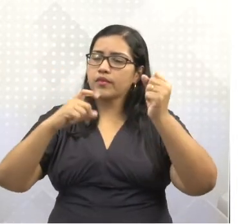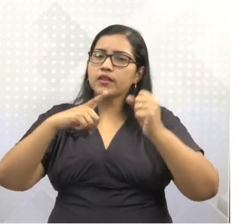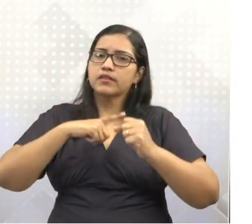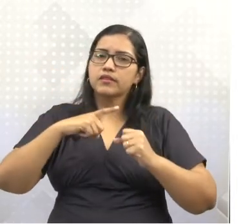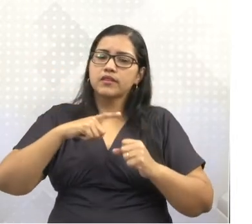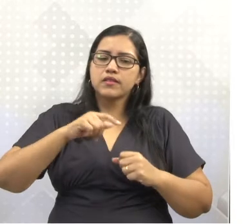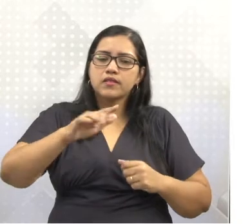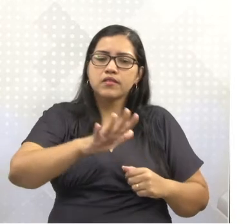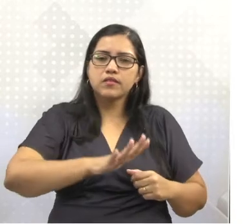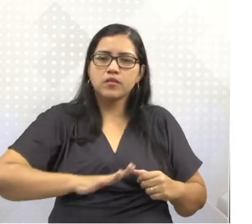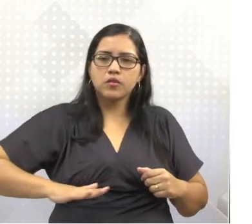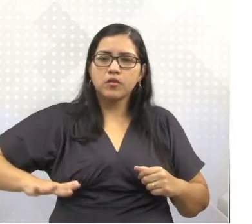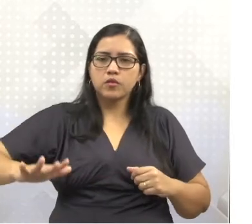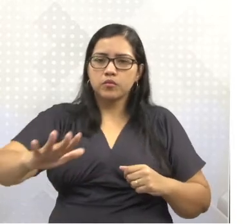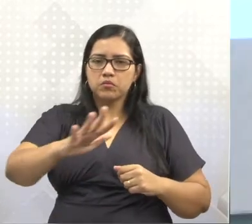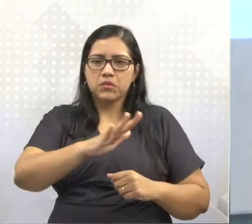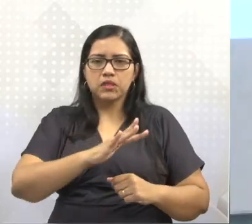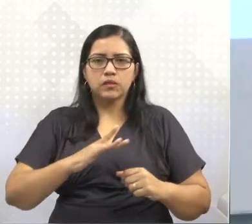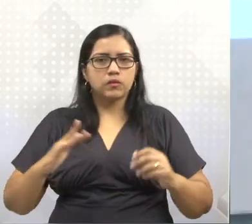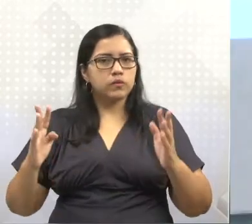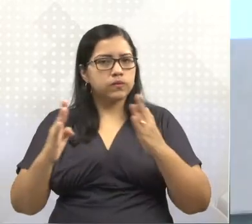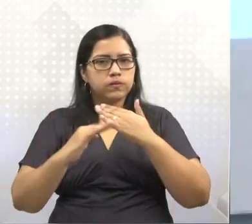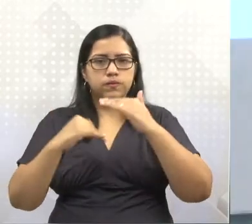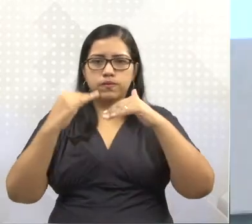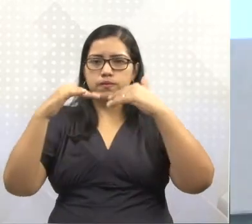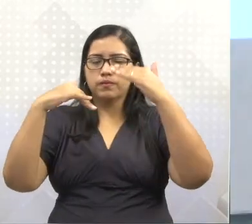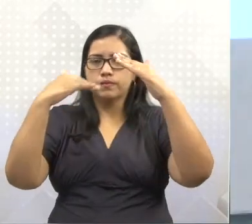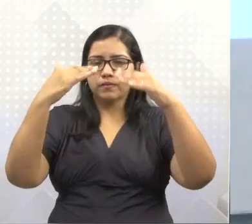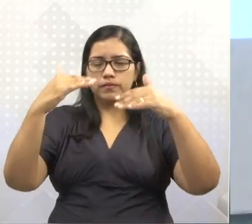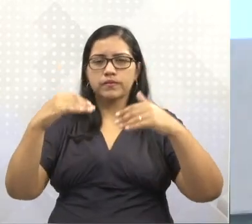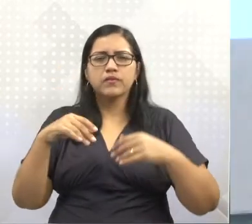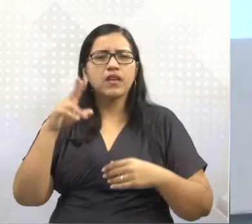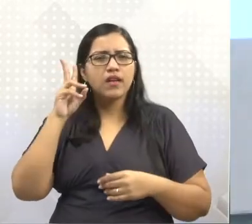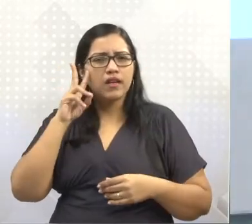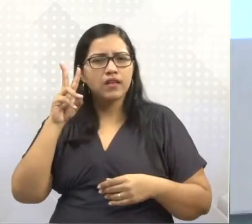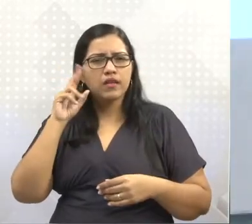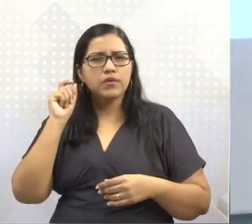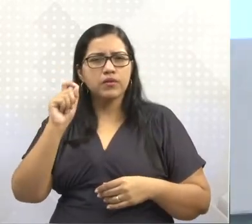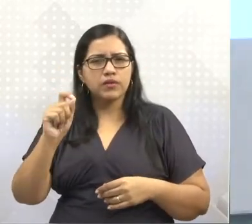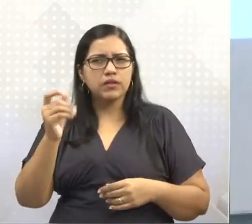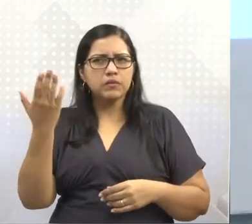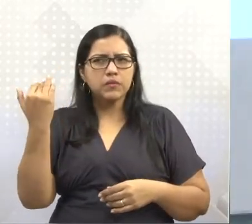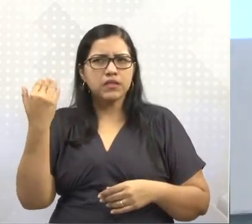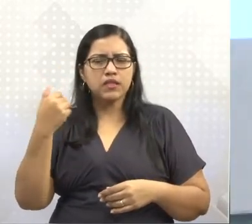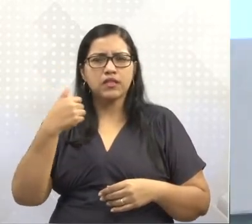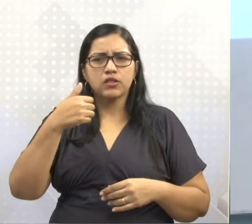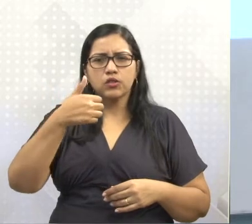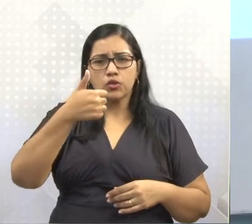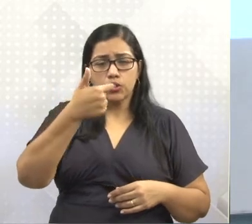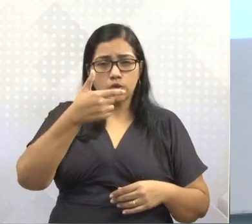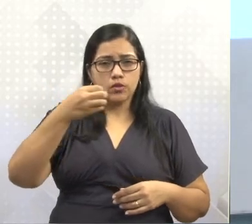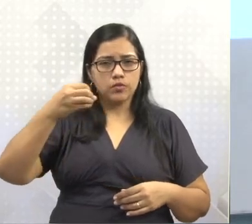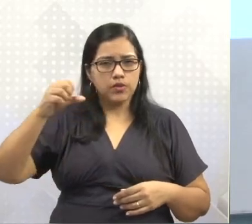espaço mais dinâmico da economia europeia. Vale ressaltar que, na crise de 2008, quem segurou essa